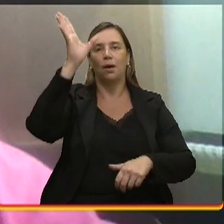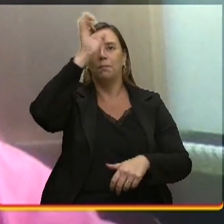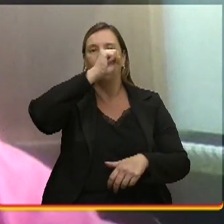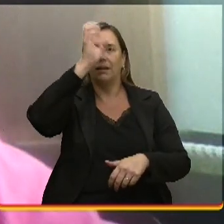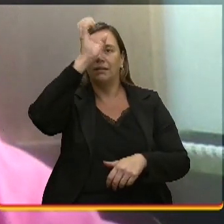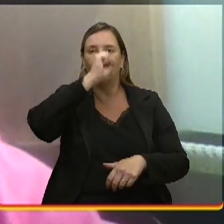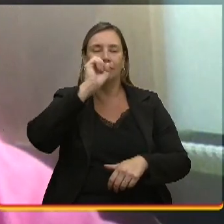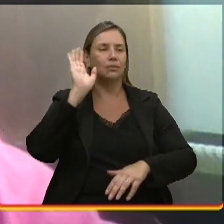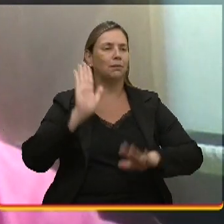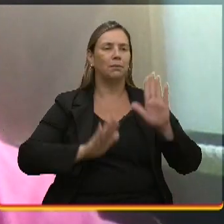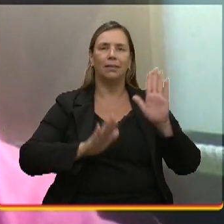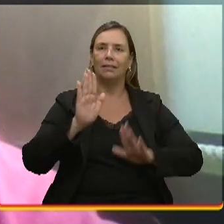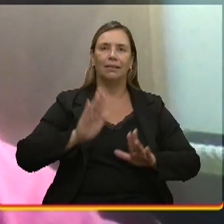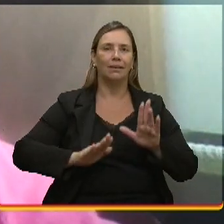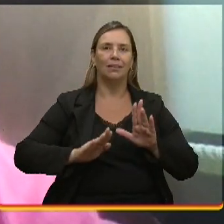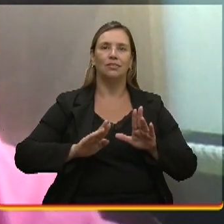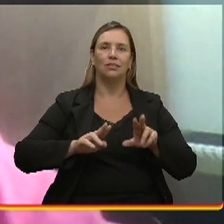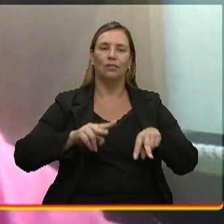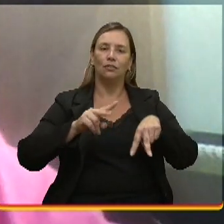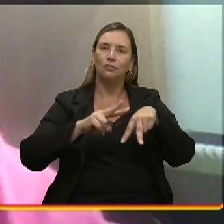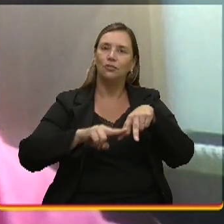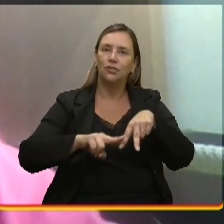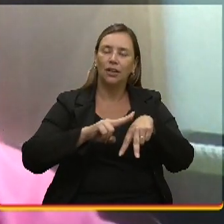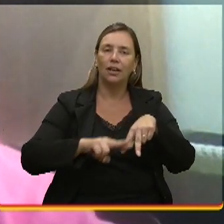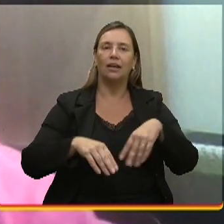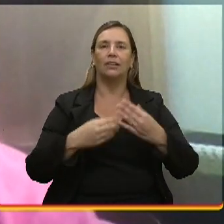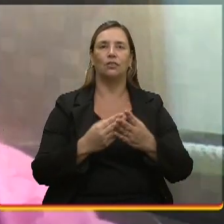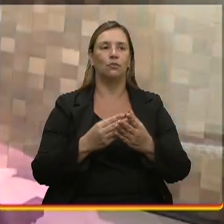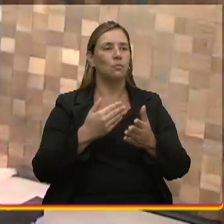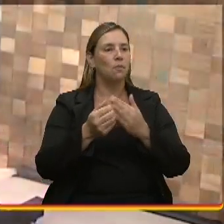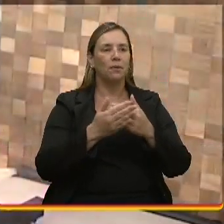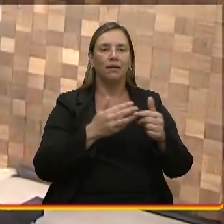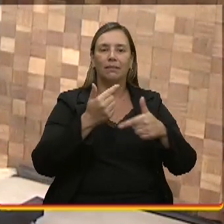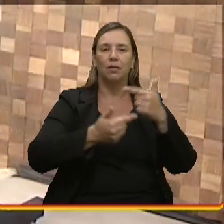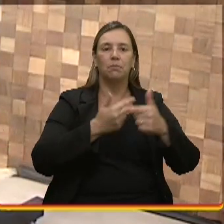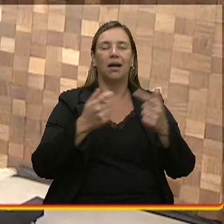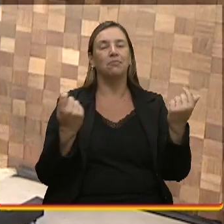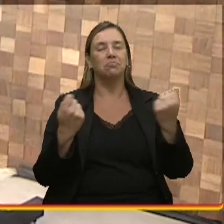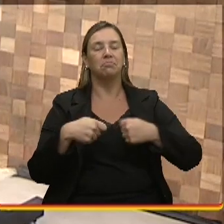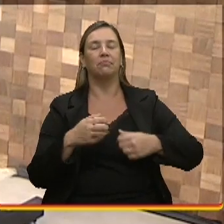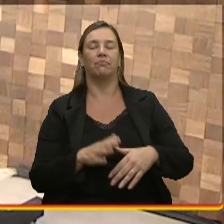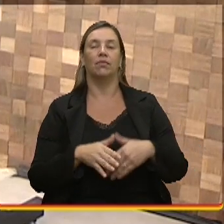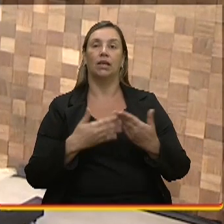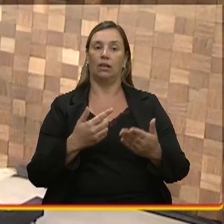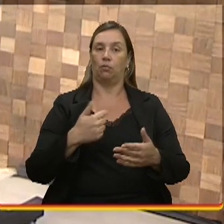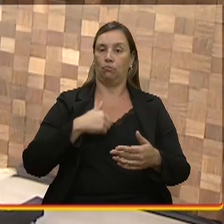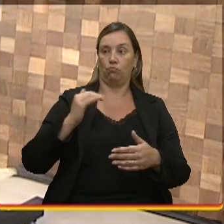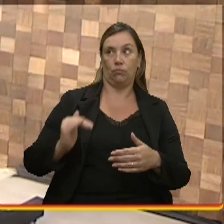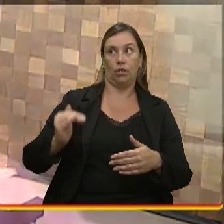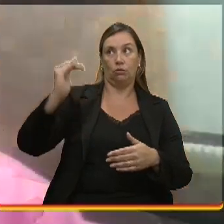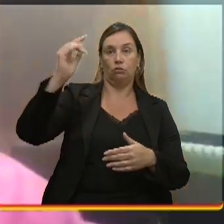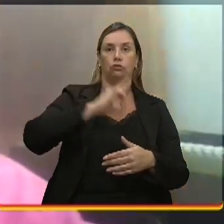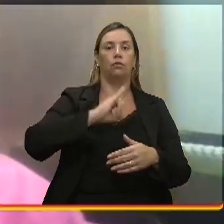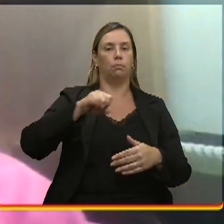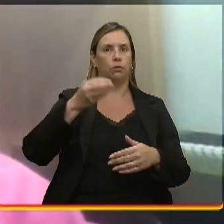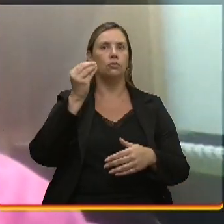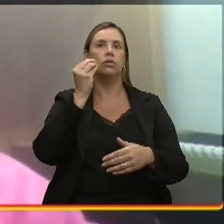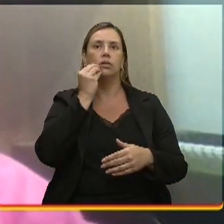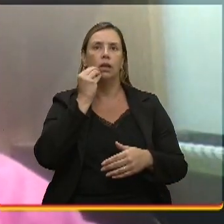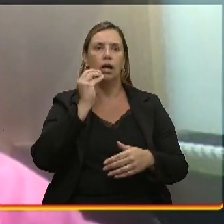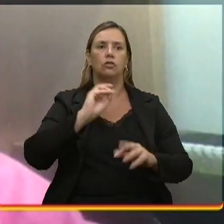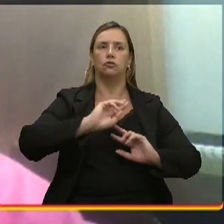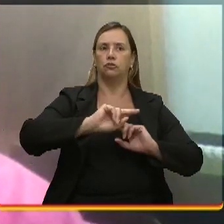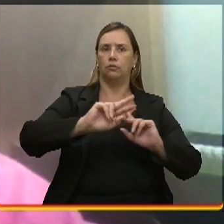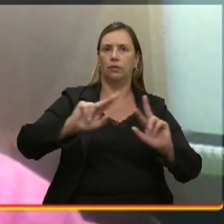independente do gênero, a gente poderia fazer o trabalho que a gente quisesse. E aí, na idade mais adulta, eu tive várias oportunidades, enfim, éramos uma